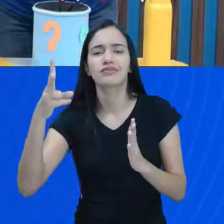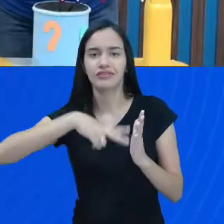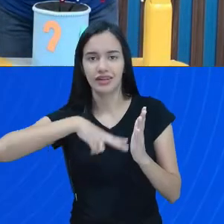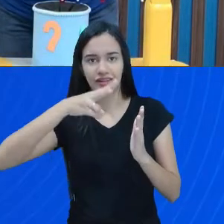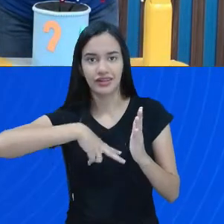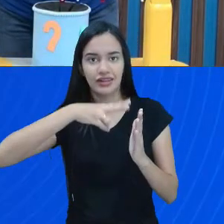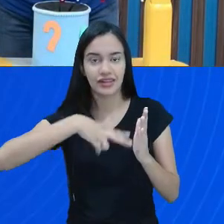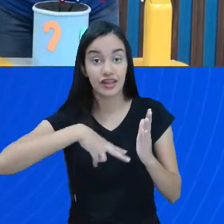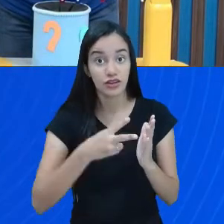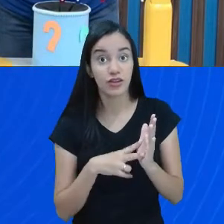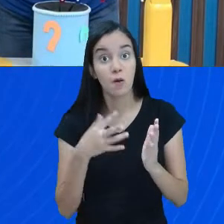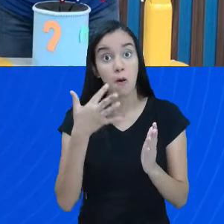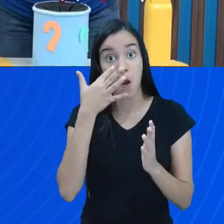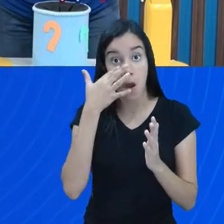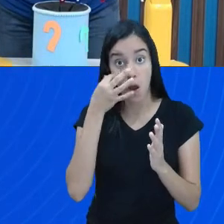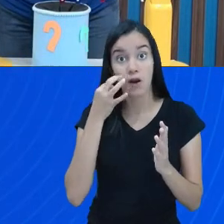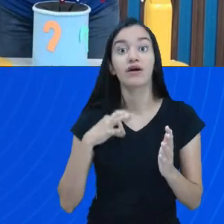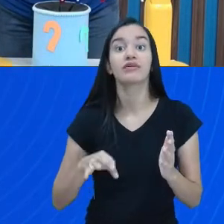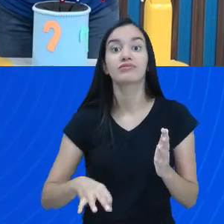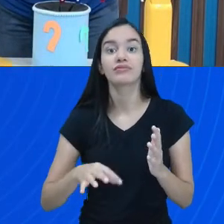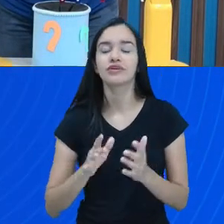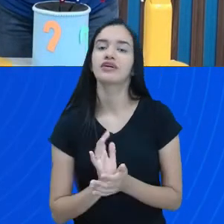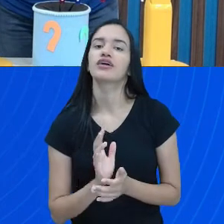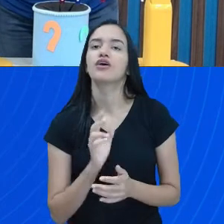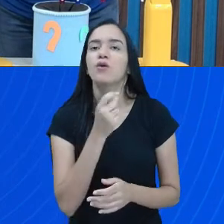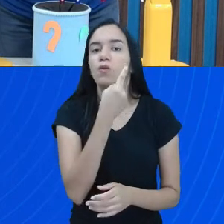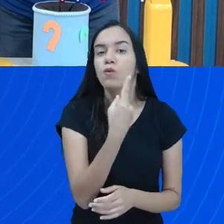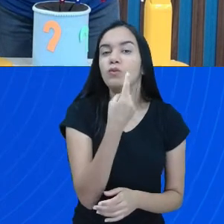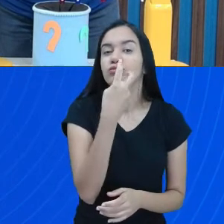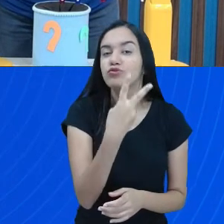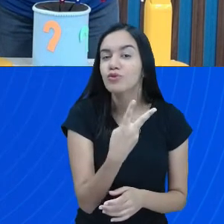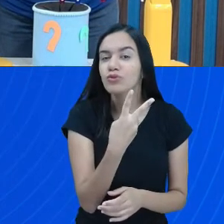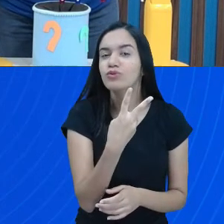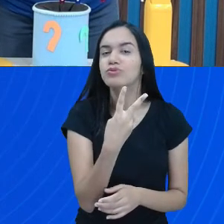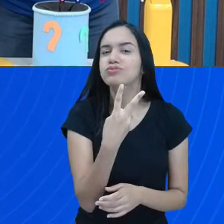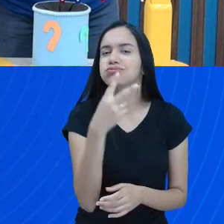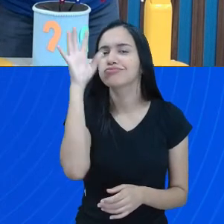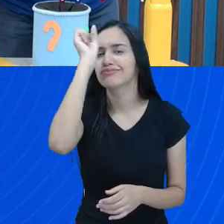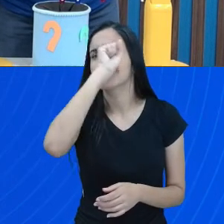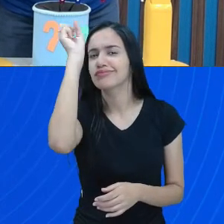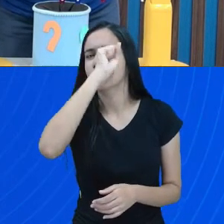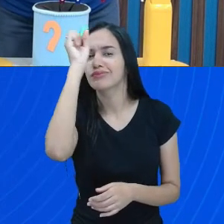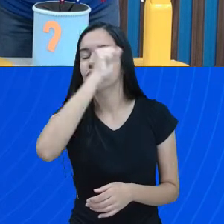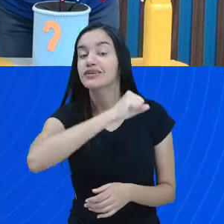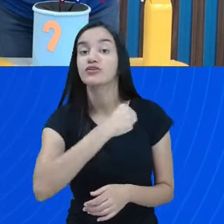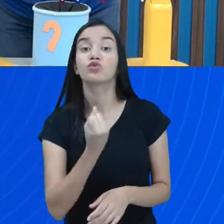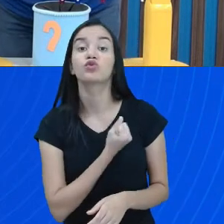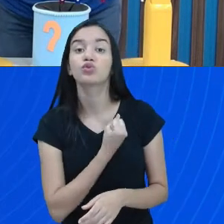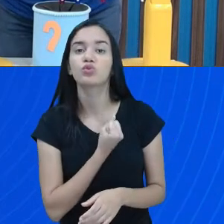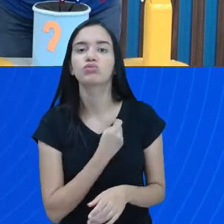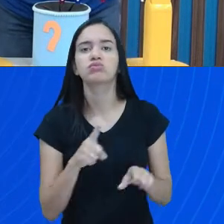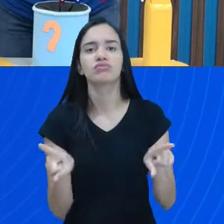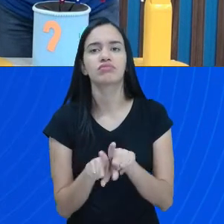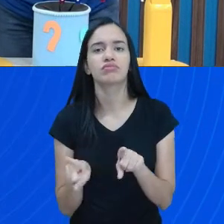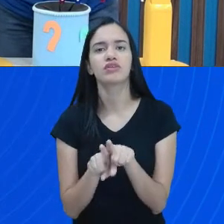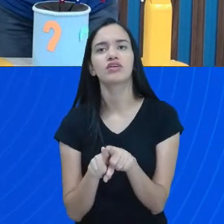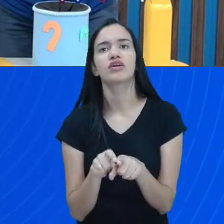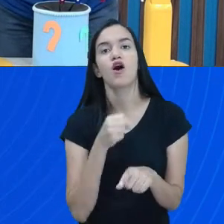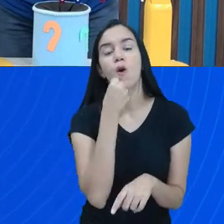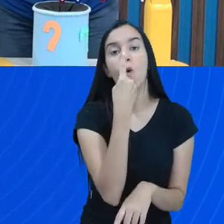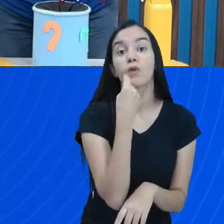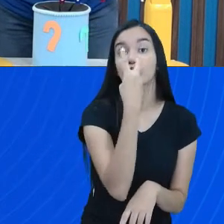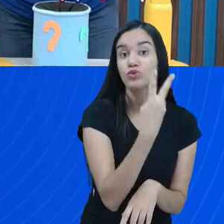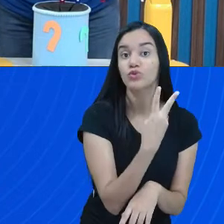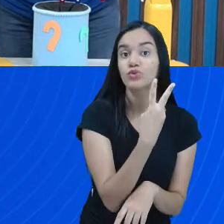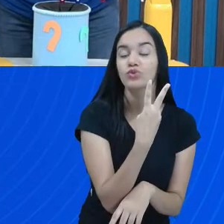Então, fica bem atento aí, ó. Um, dois. Estamos aprendendo os números também, não é isso? Também. E uma sequência, porque eu começo. Um, dois,